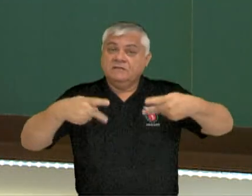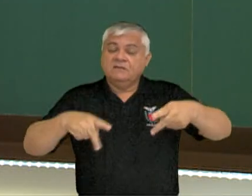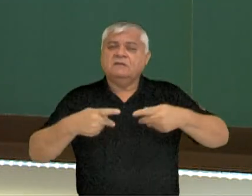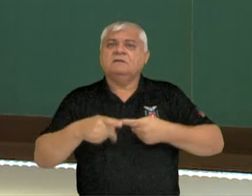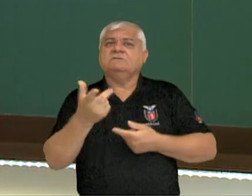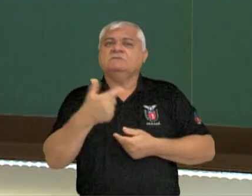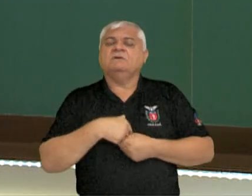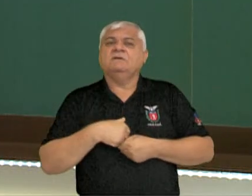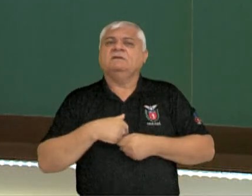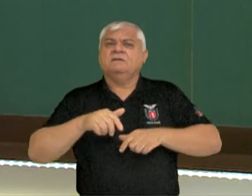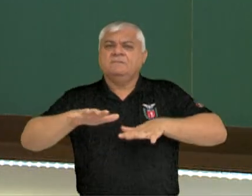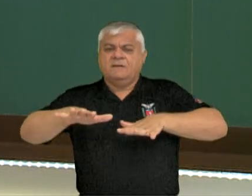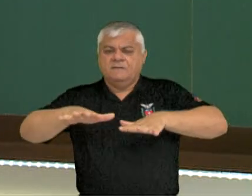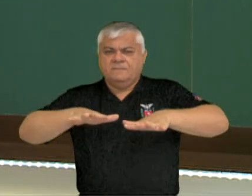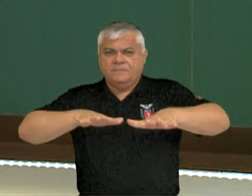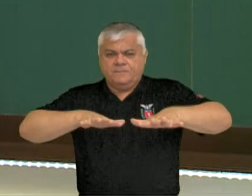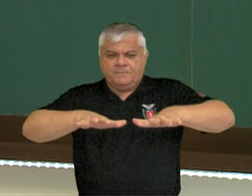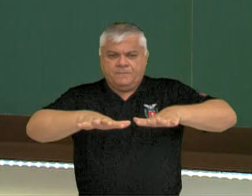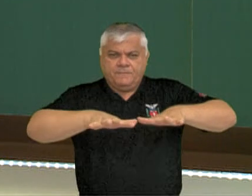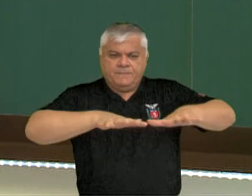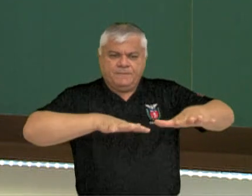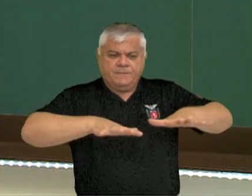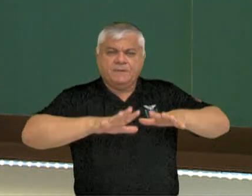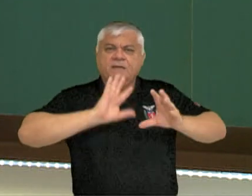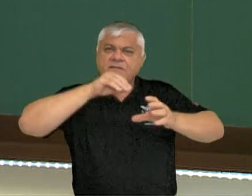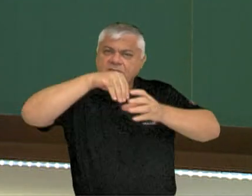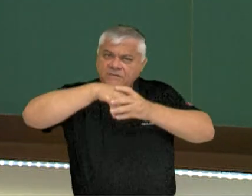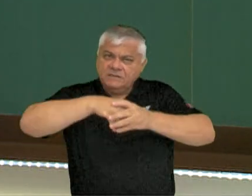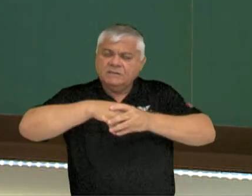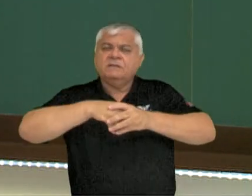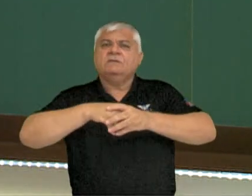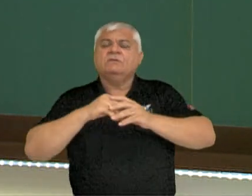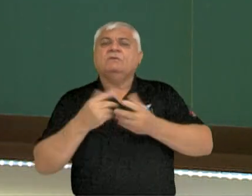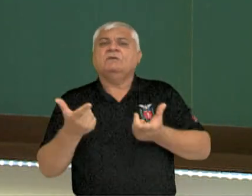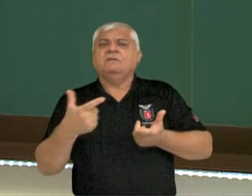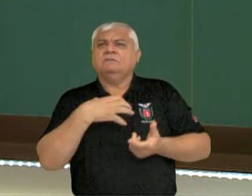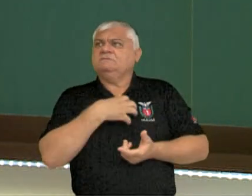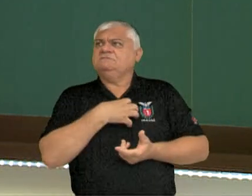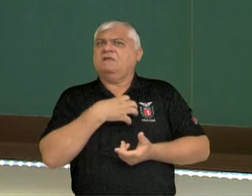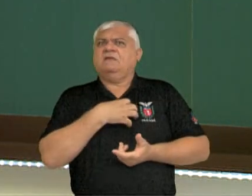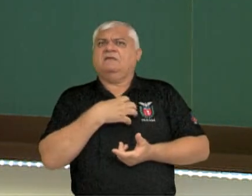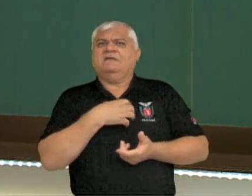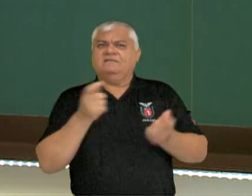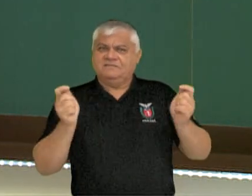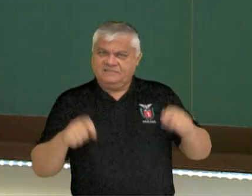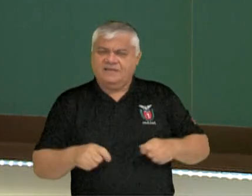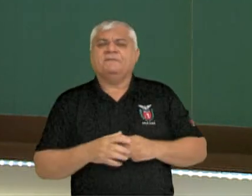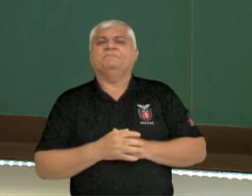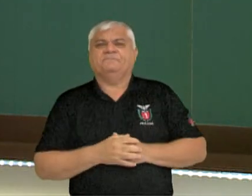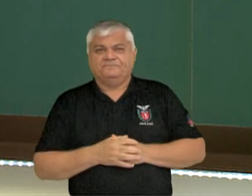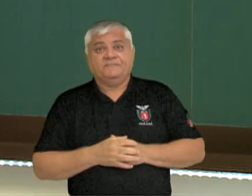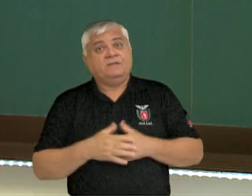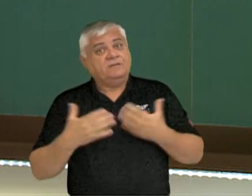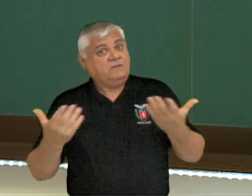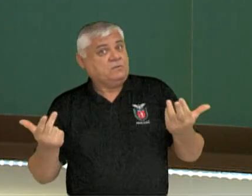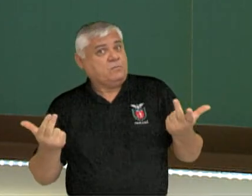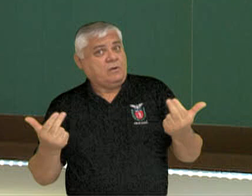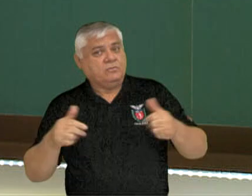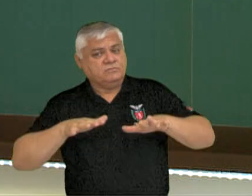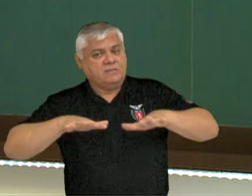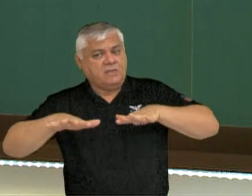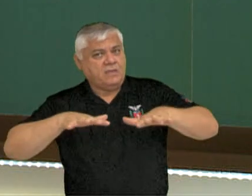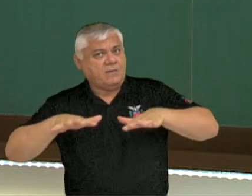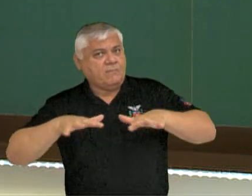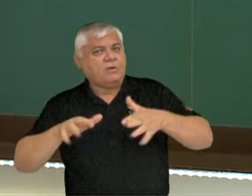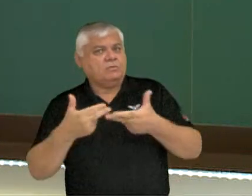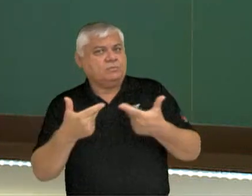a gente vai ter uma movimentação do interior que reflete em algumas características aqui na superfície, como os terremotos e